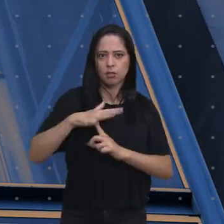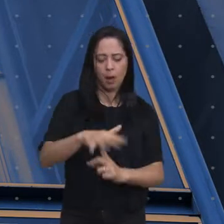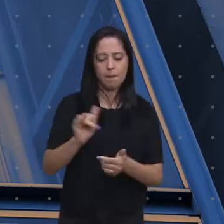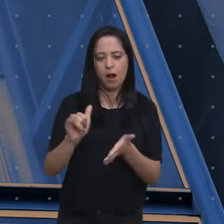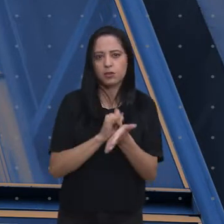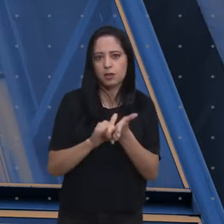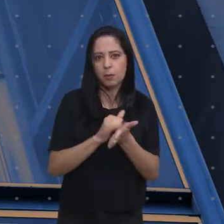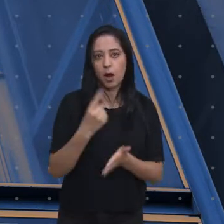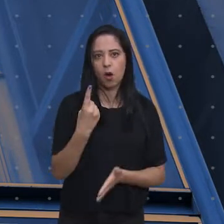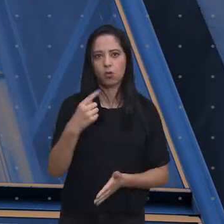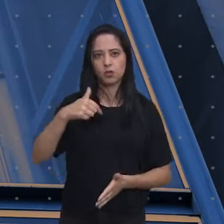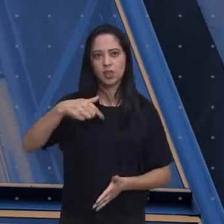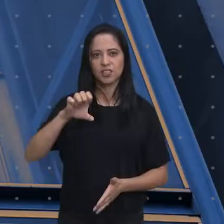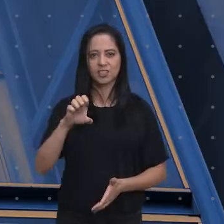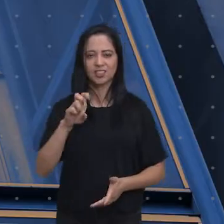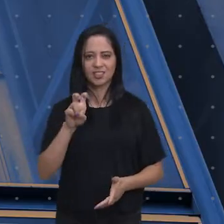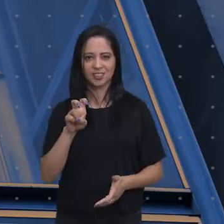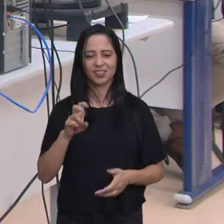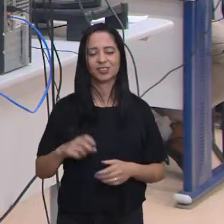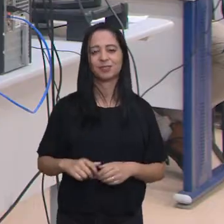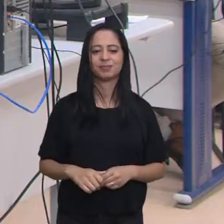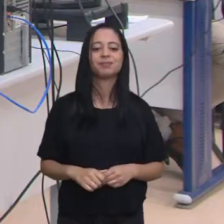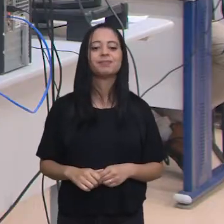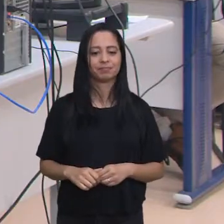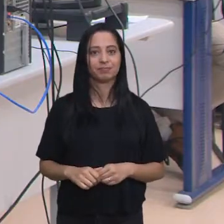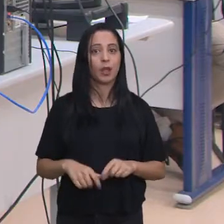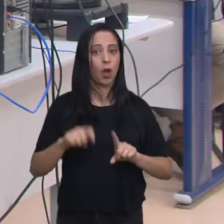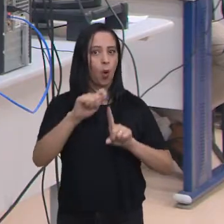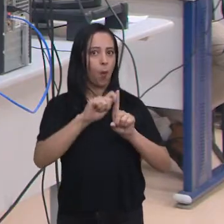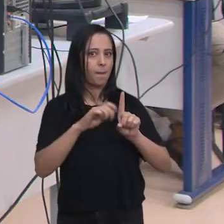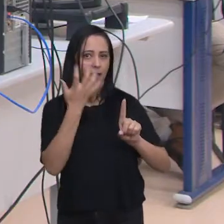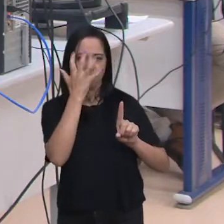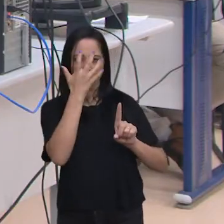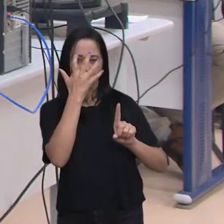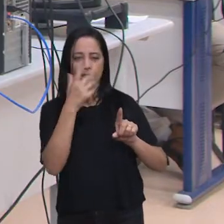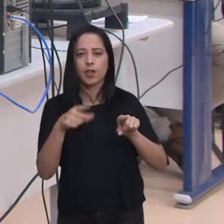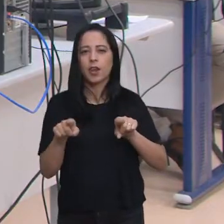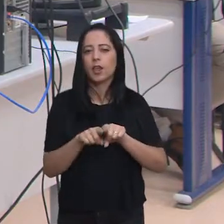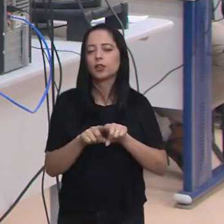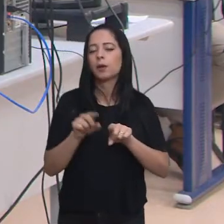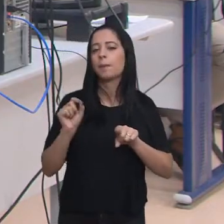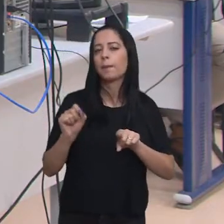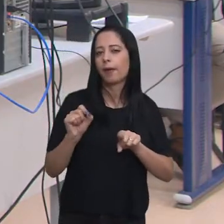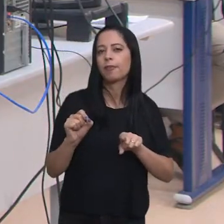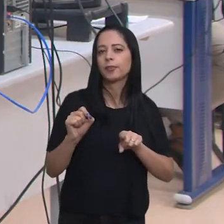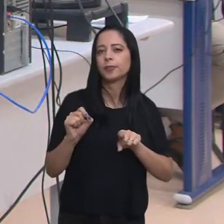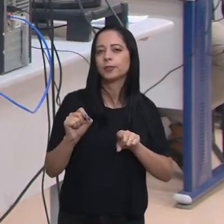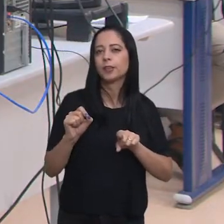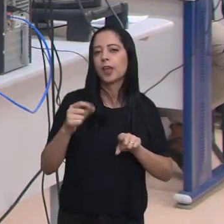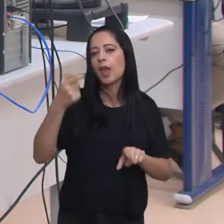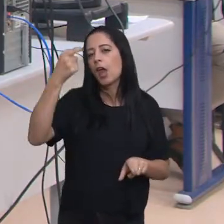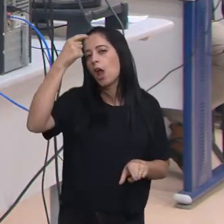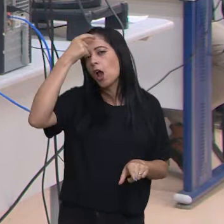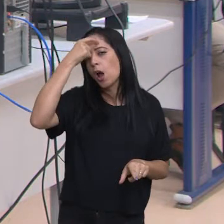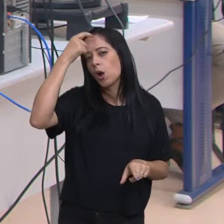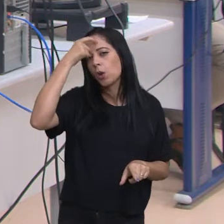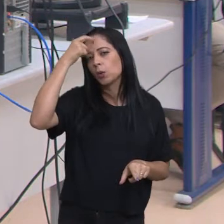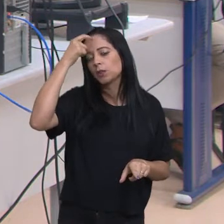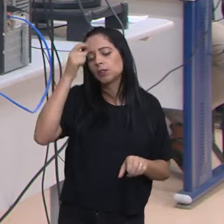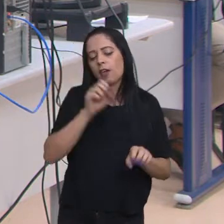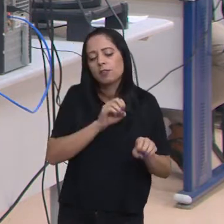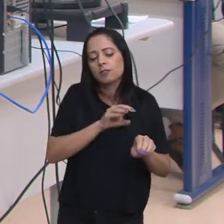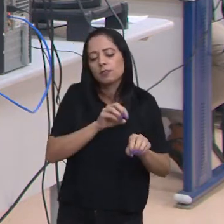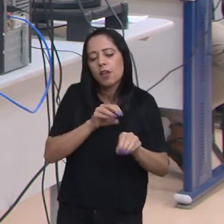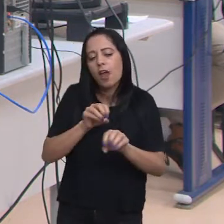número 175, no centro. E o mês de fevereiro também serve de espaço para dar visibilidade a uma campanha educativa